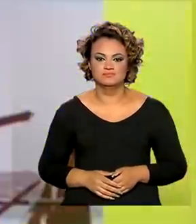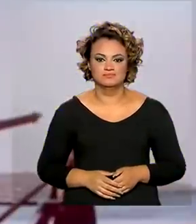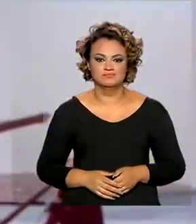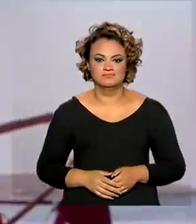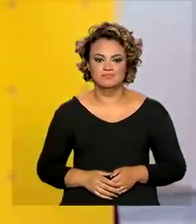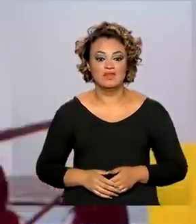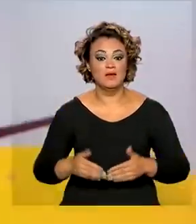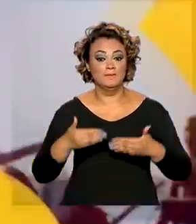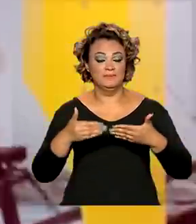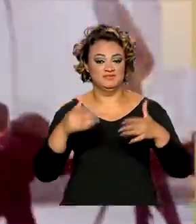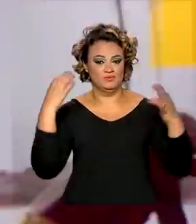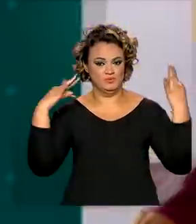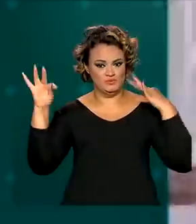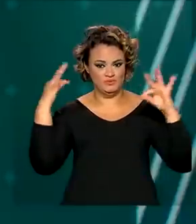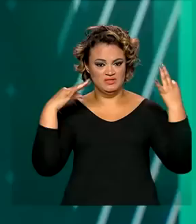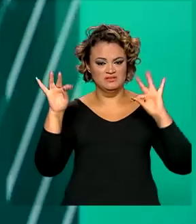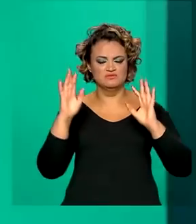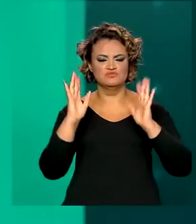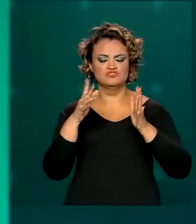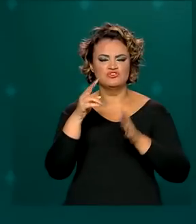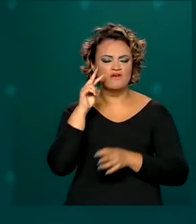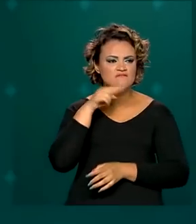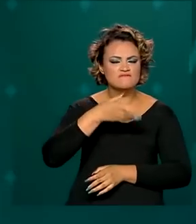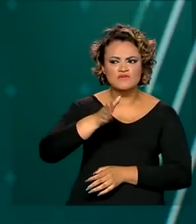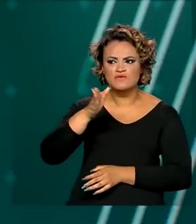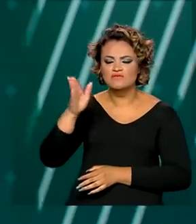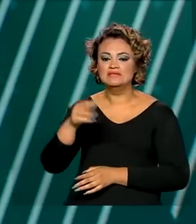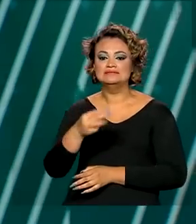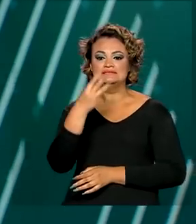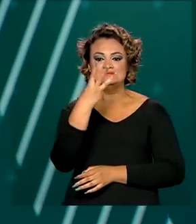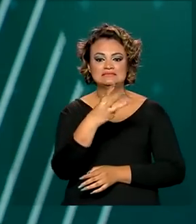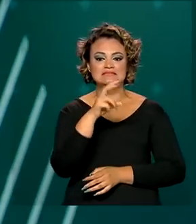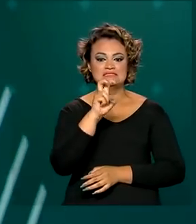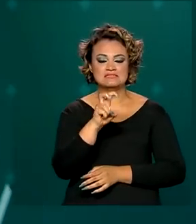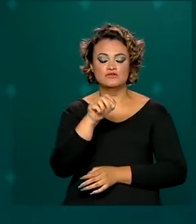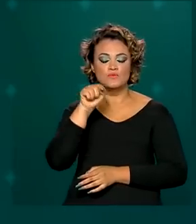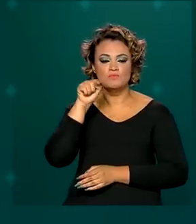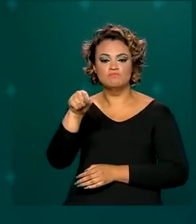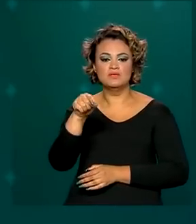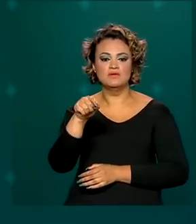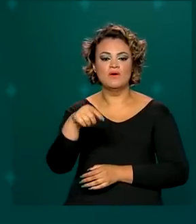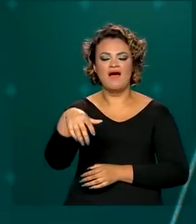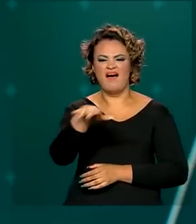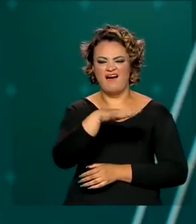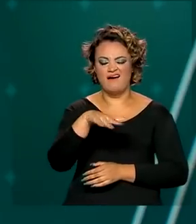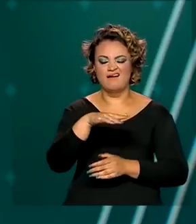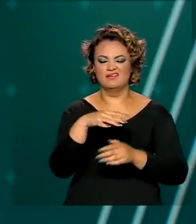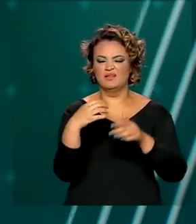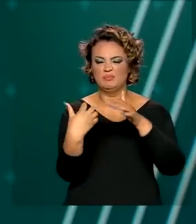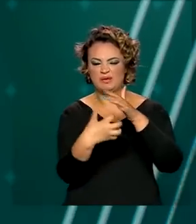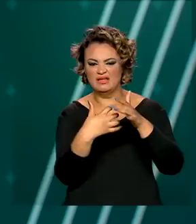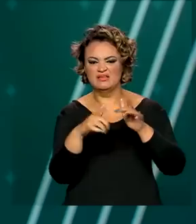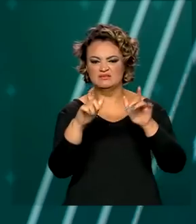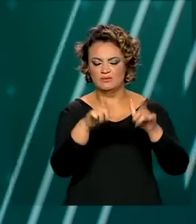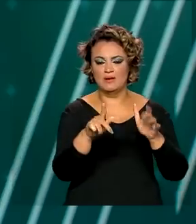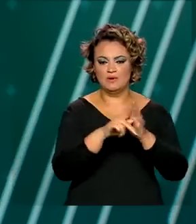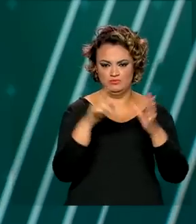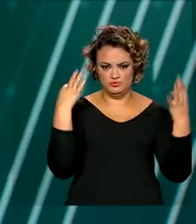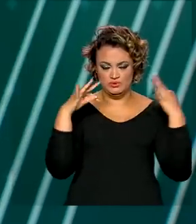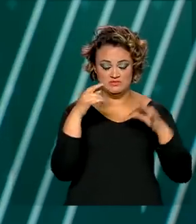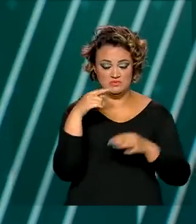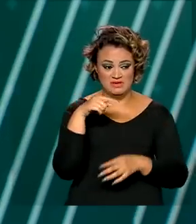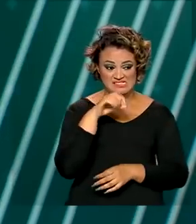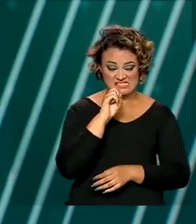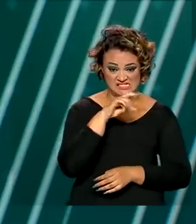O Ministério do Turismo já fiscalizou mais de 35 mil empreendimentos turísticos no país para saber se os